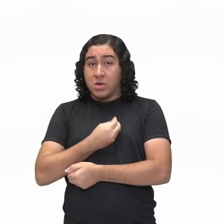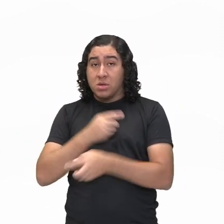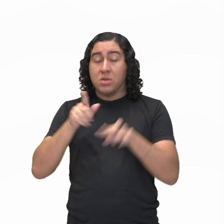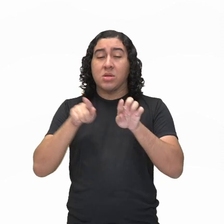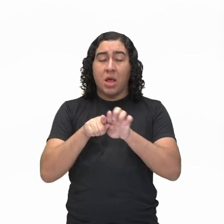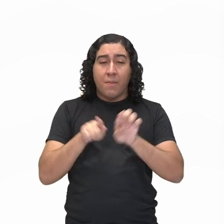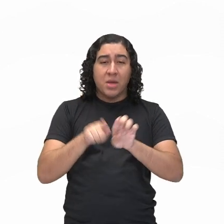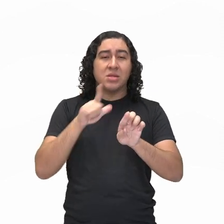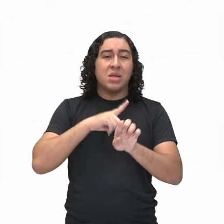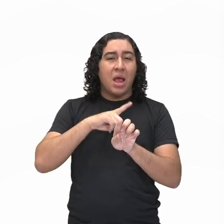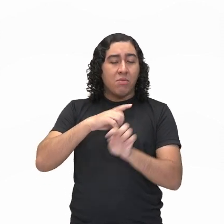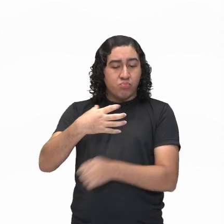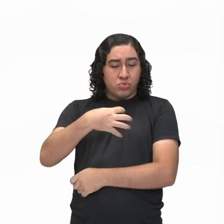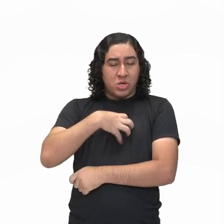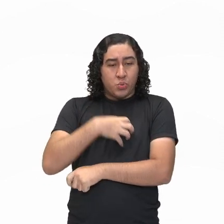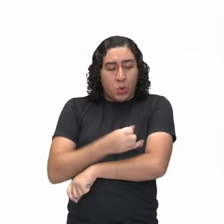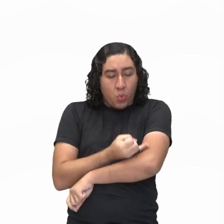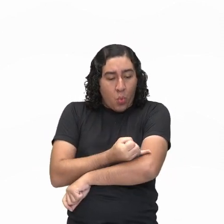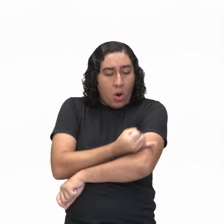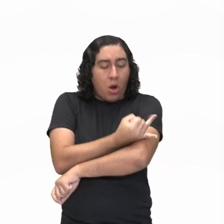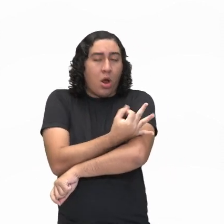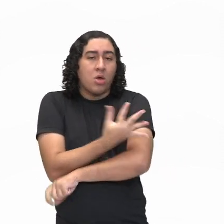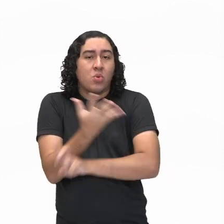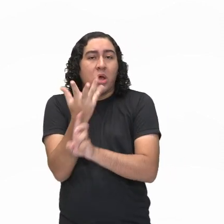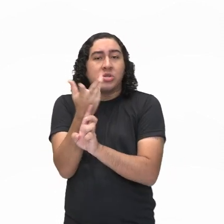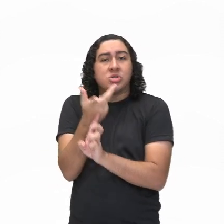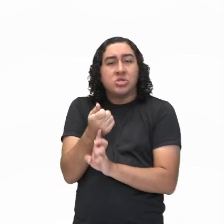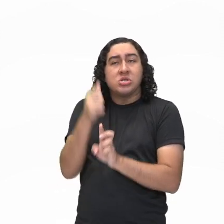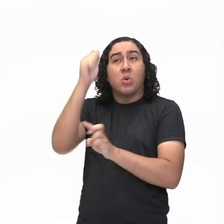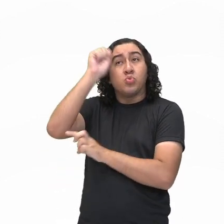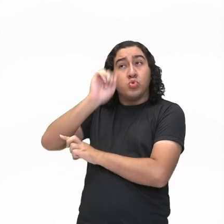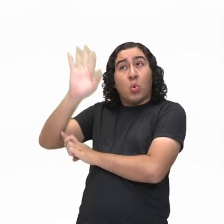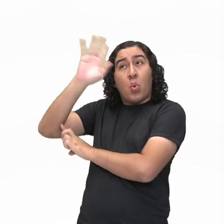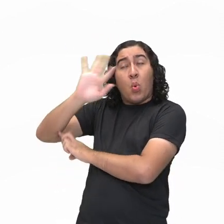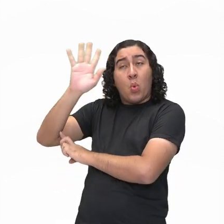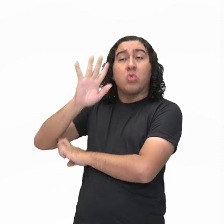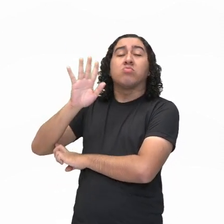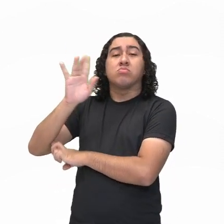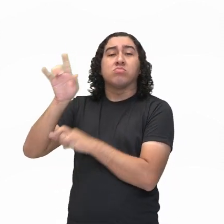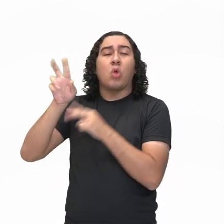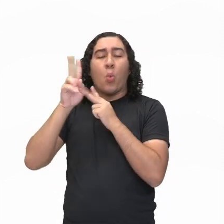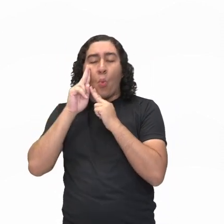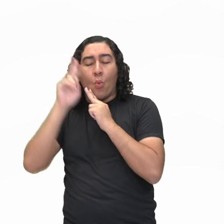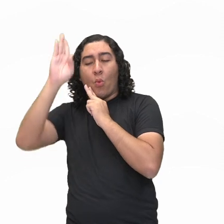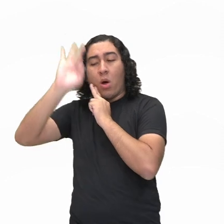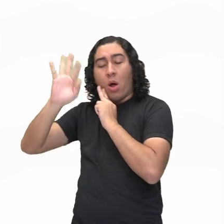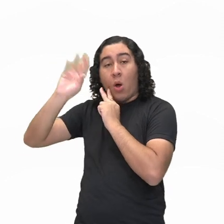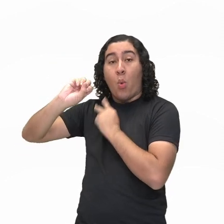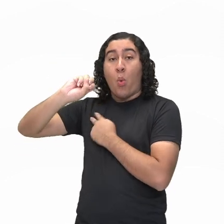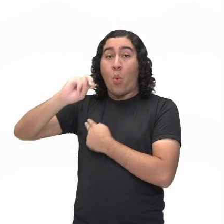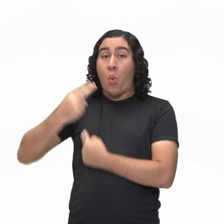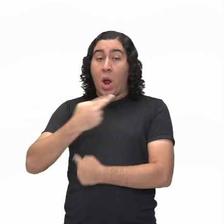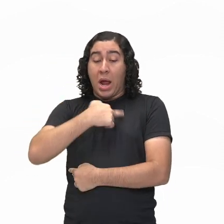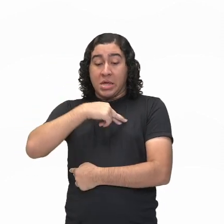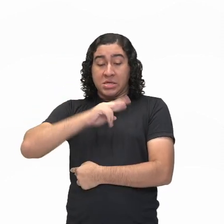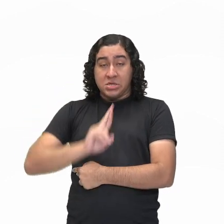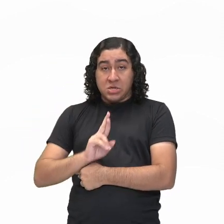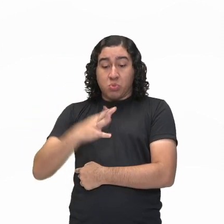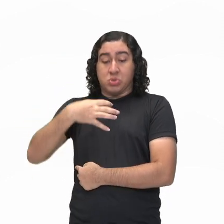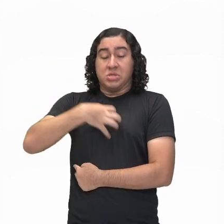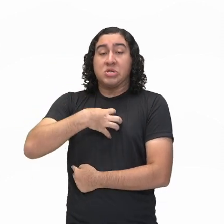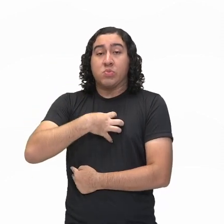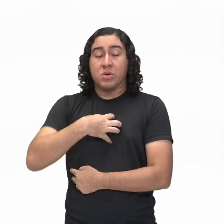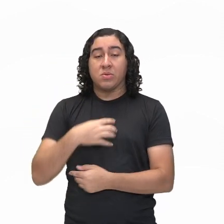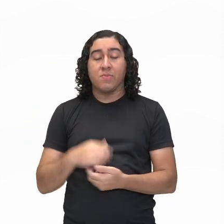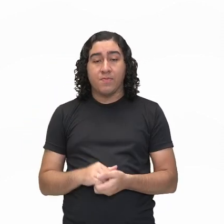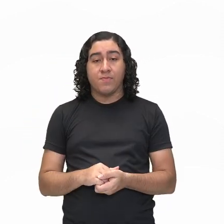sentimentos do artista, do sonho, imaginação ou fervor religioso. E pode não ter